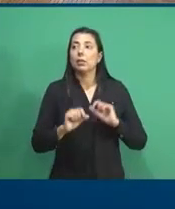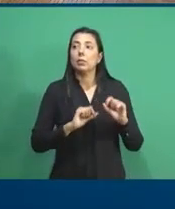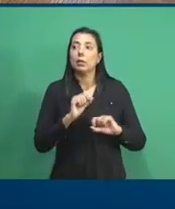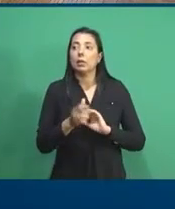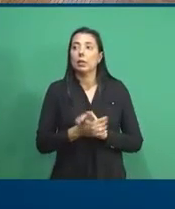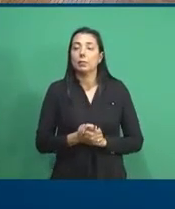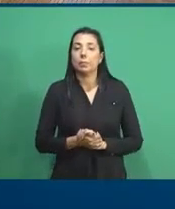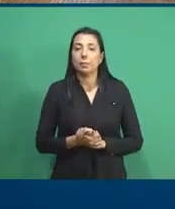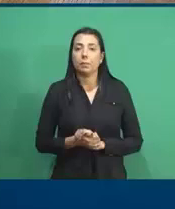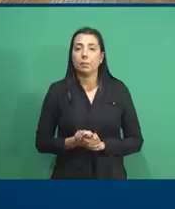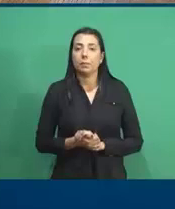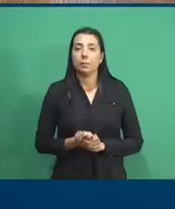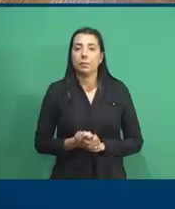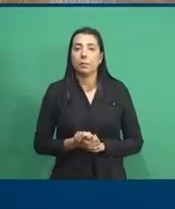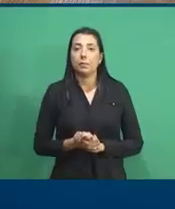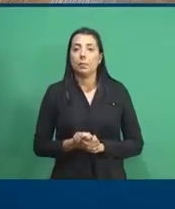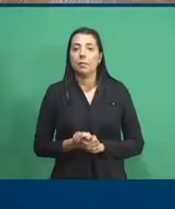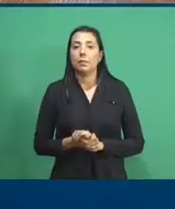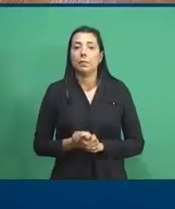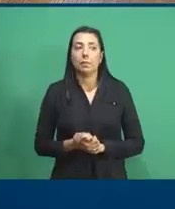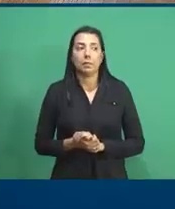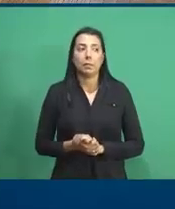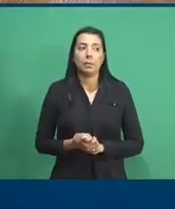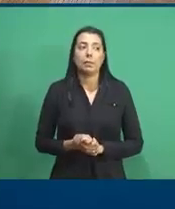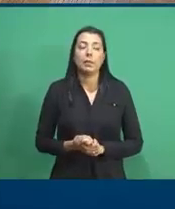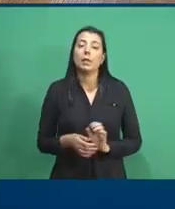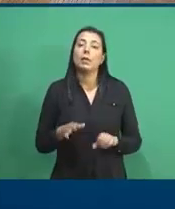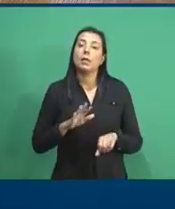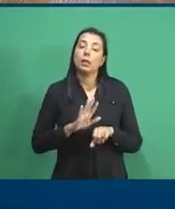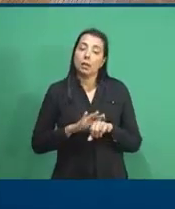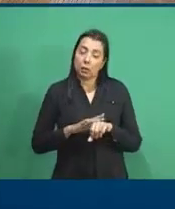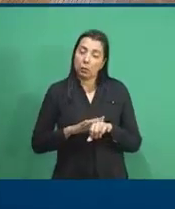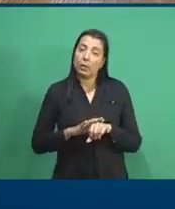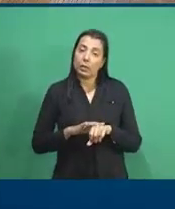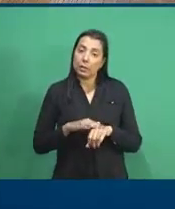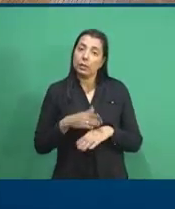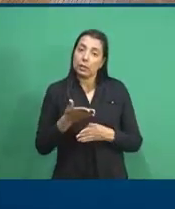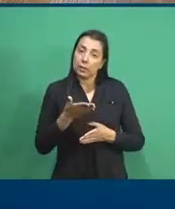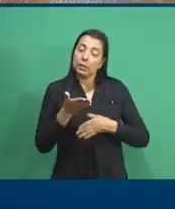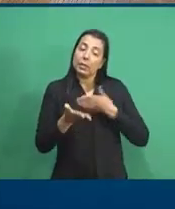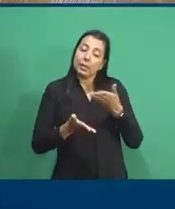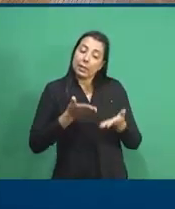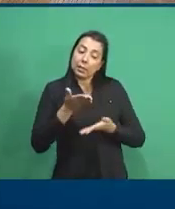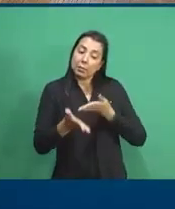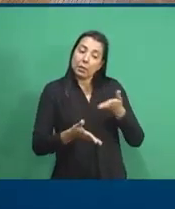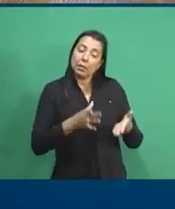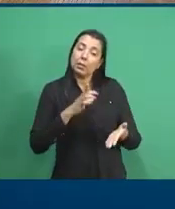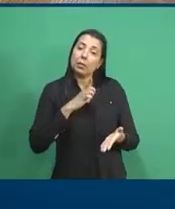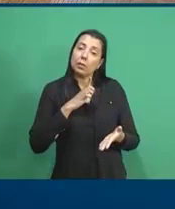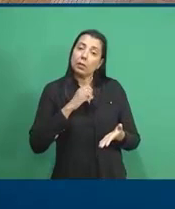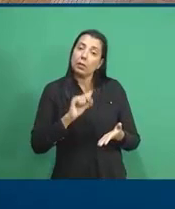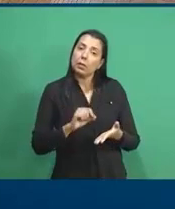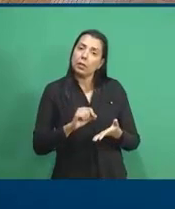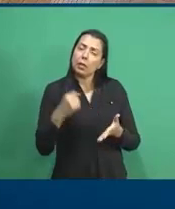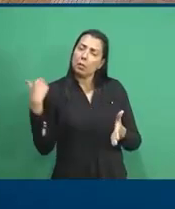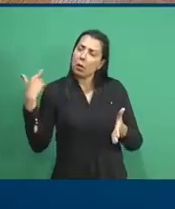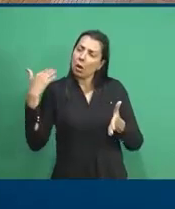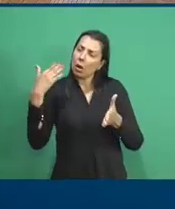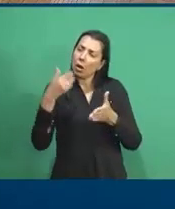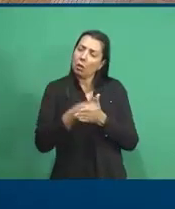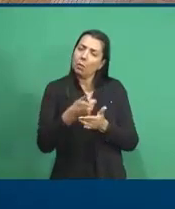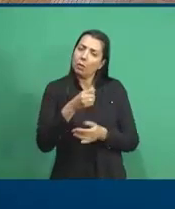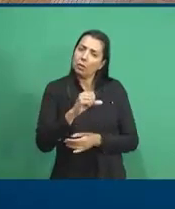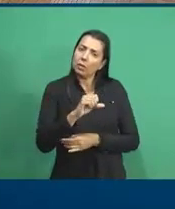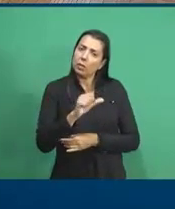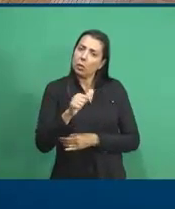pela doença. É um tratamento que tem, desde 1911,